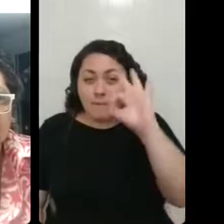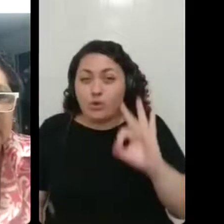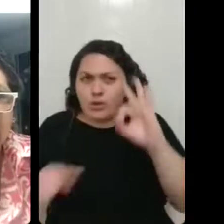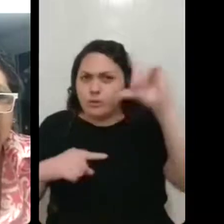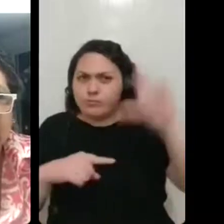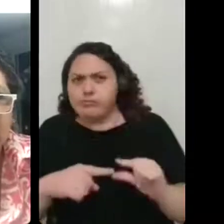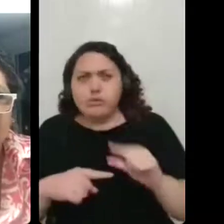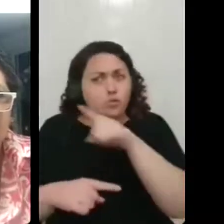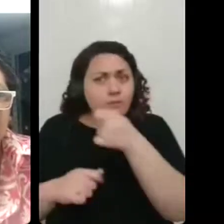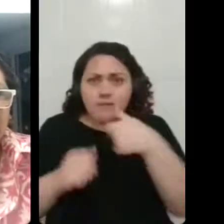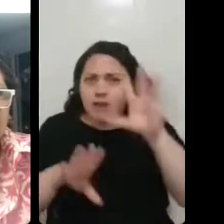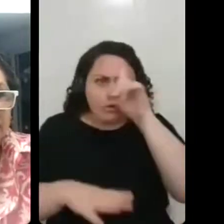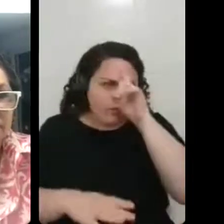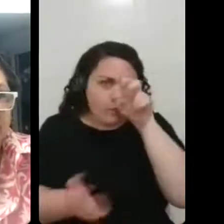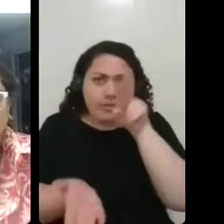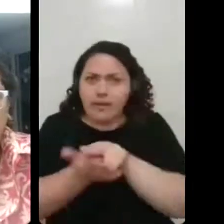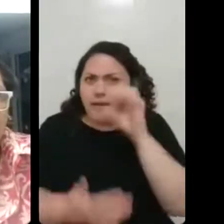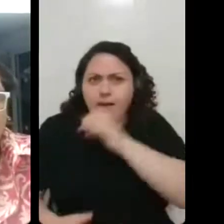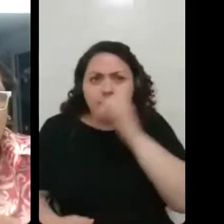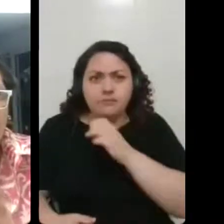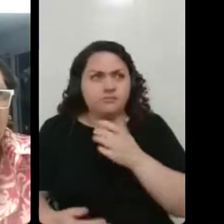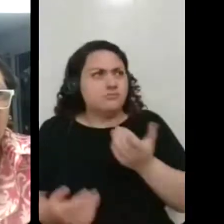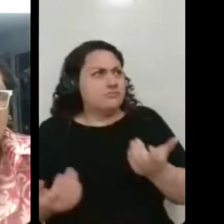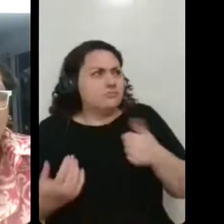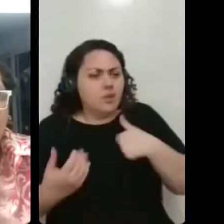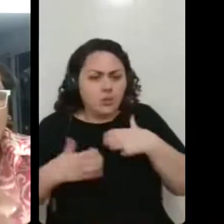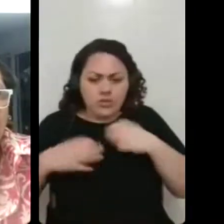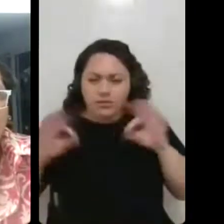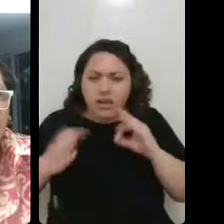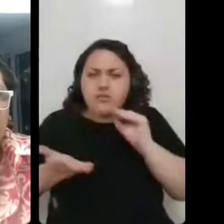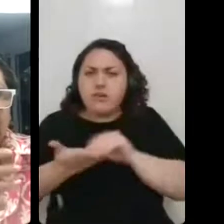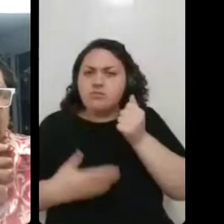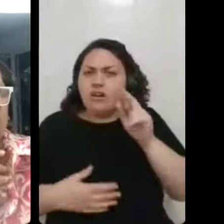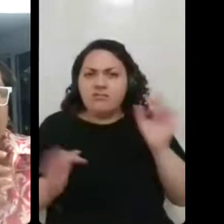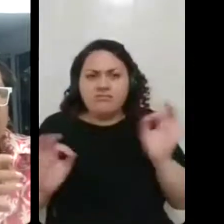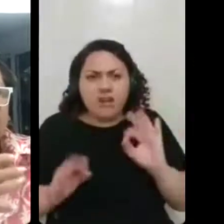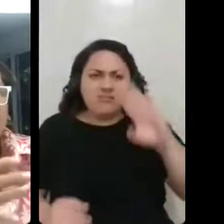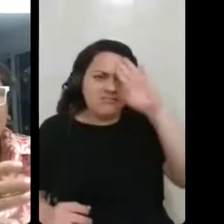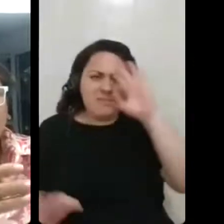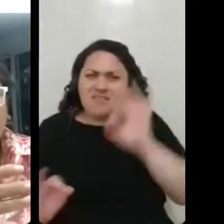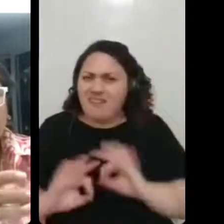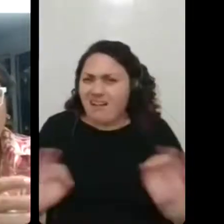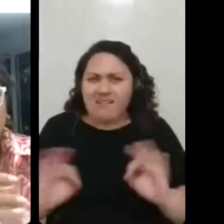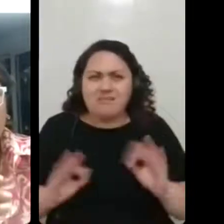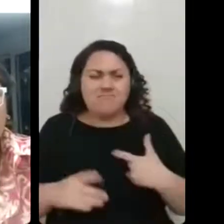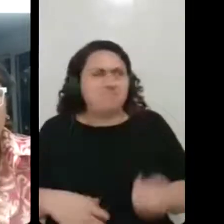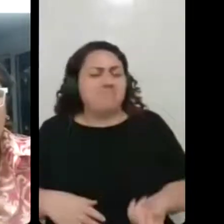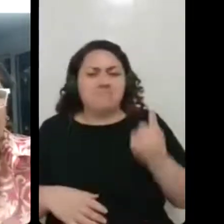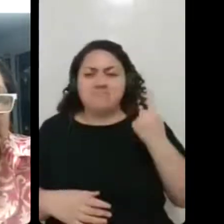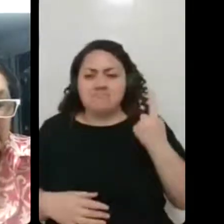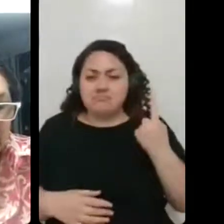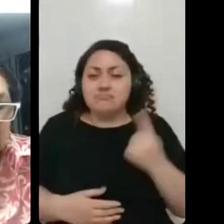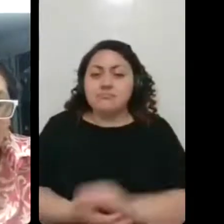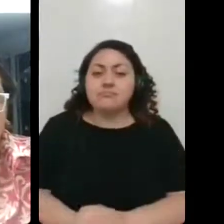Eu não tava me sentindo com falta de ar, não tinha febre, não tinha nada, e eu já vinha sendo nesses